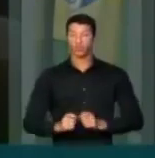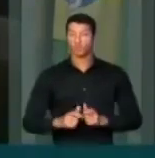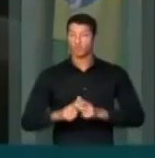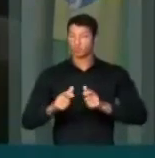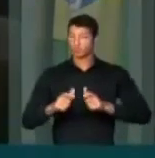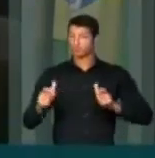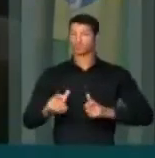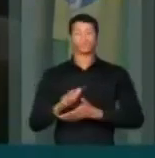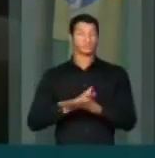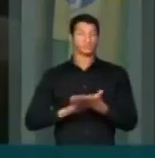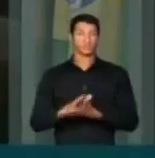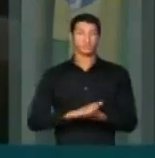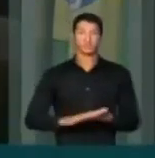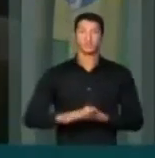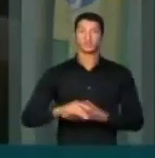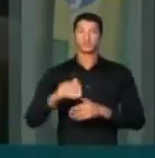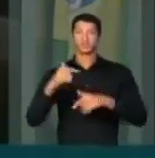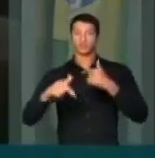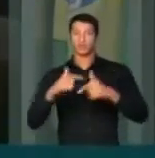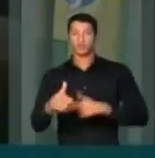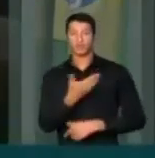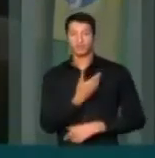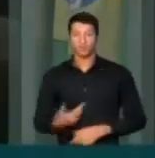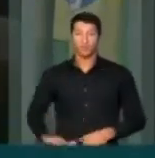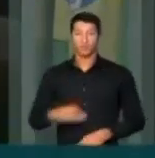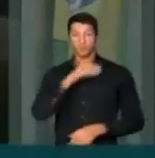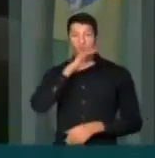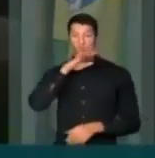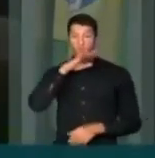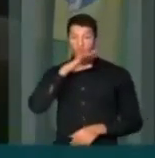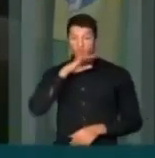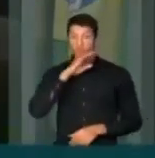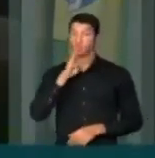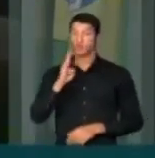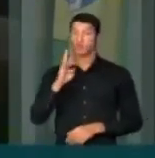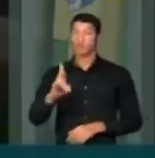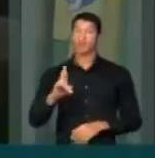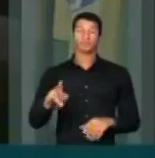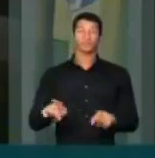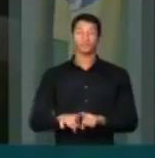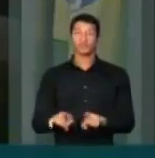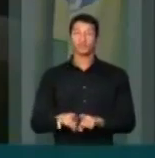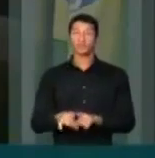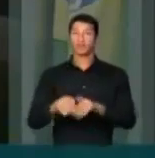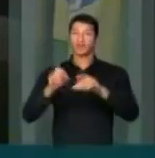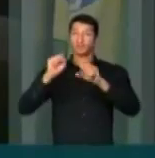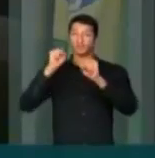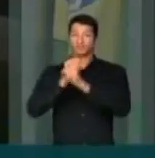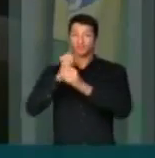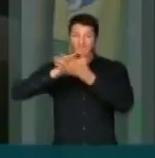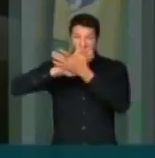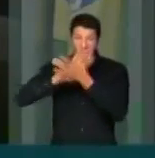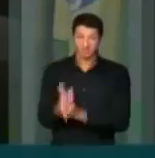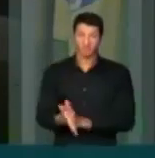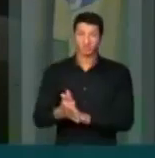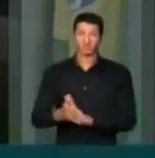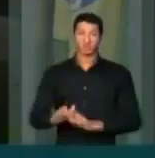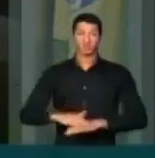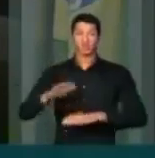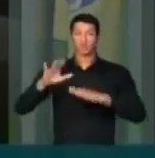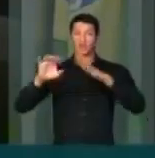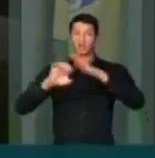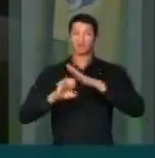cresce, os serviços públicos são ruins, a Petrobras está destruída, a maior